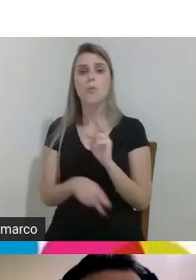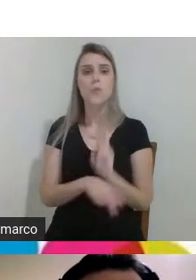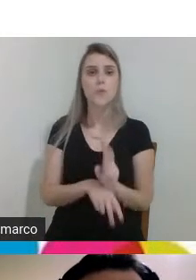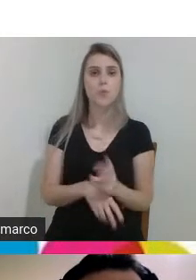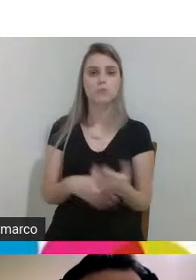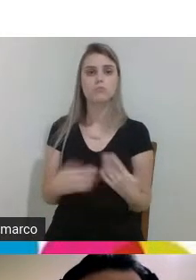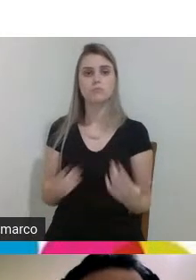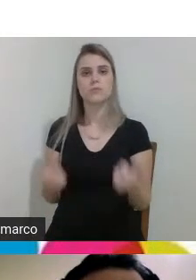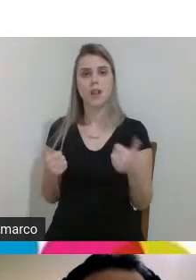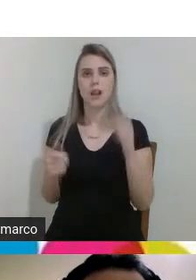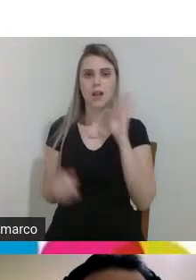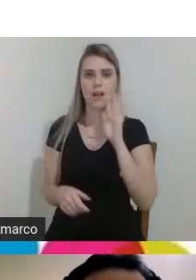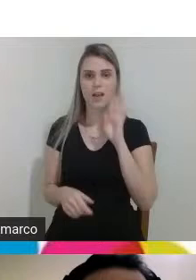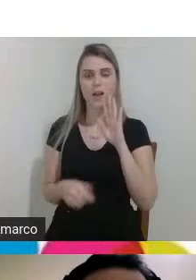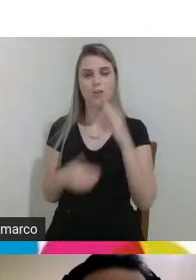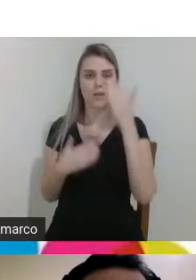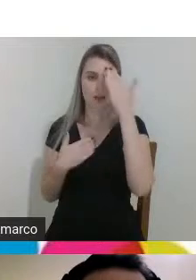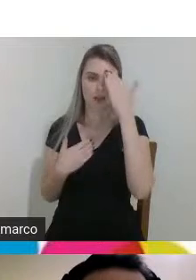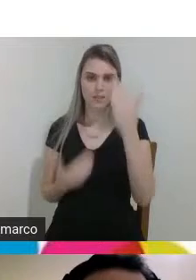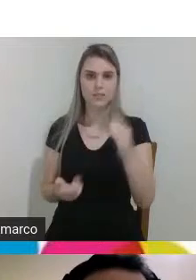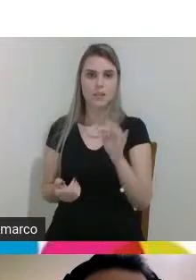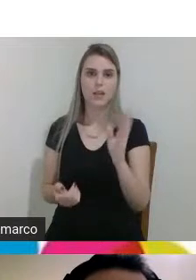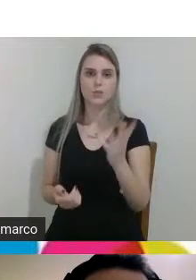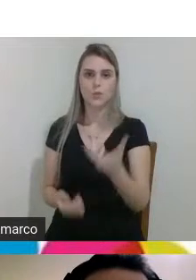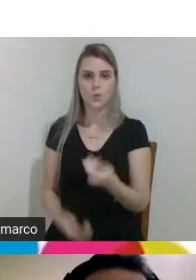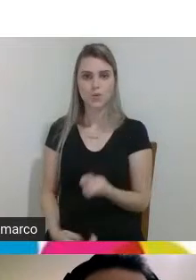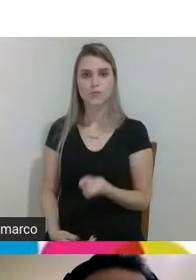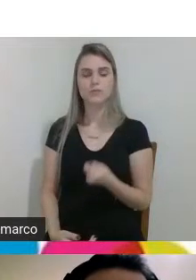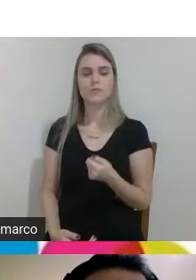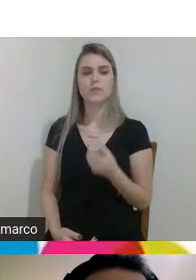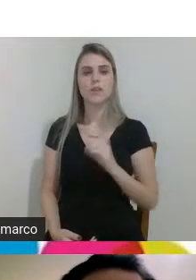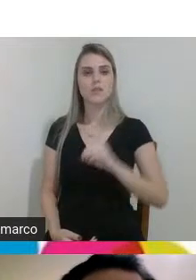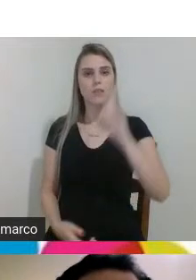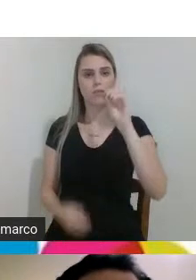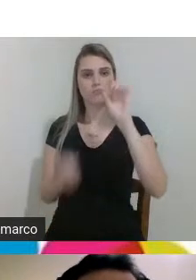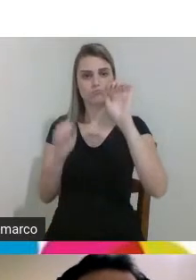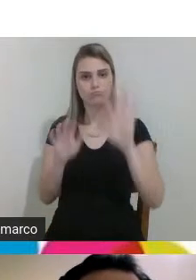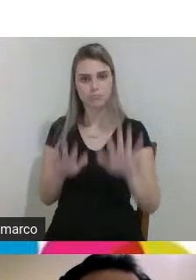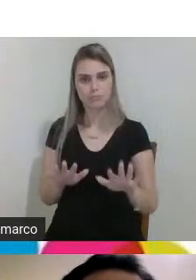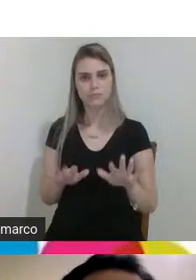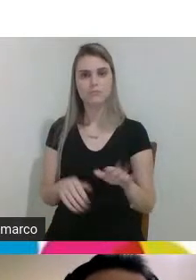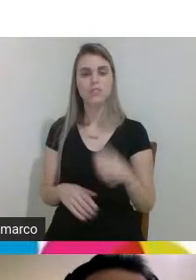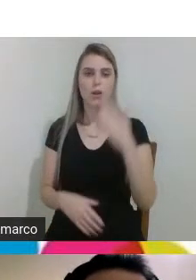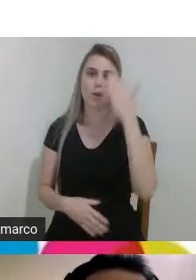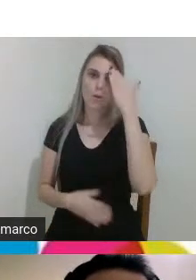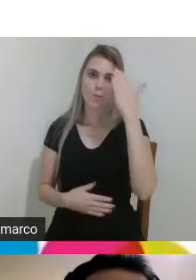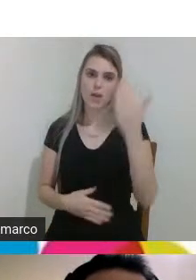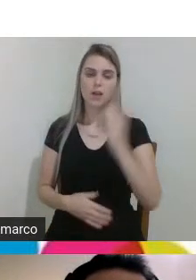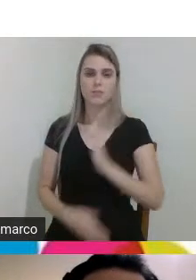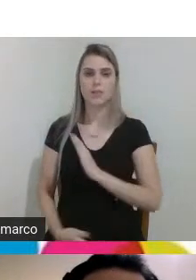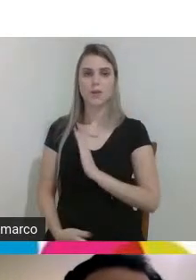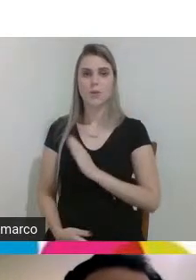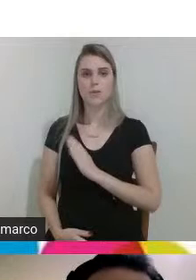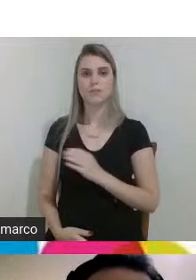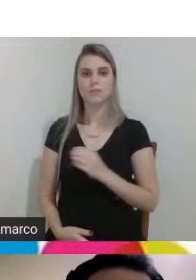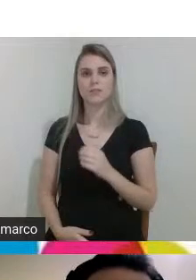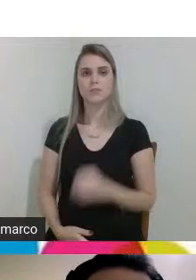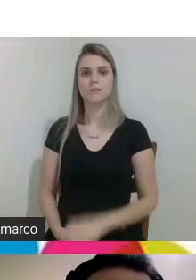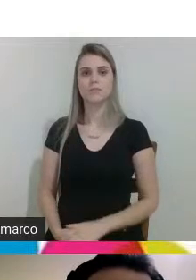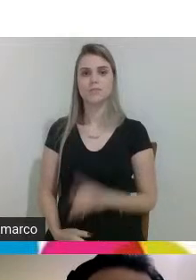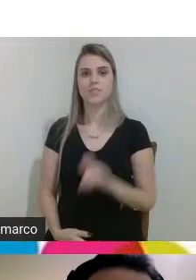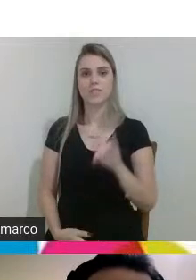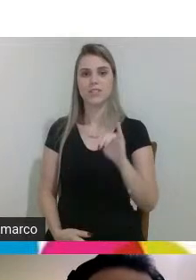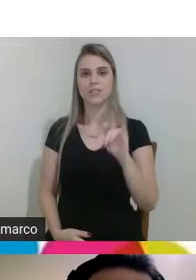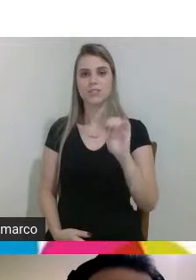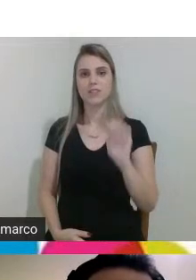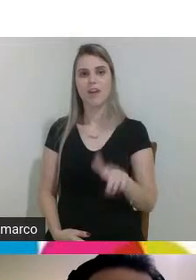pessoal agradeço a todos então fiquem com Deus né obrigado mesmo de coração Lígia é a super poderosa